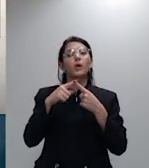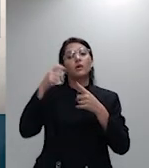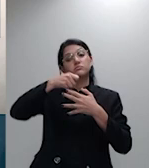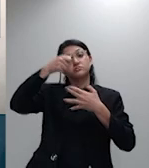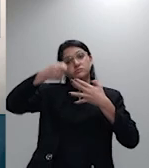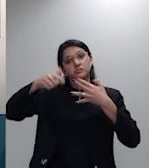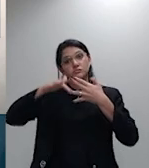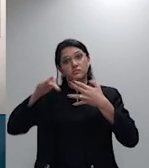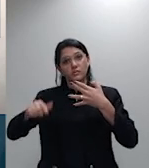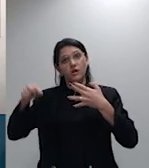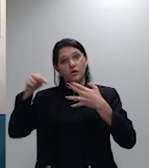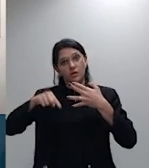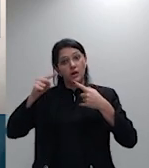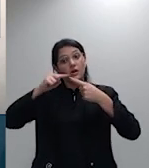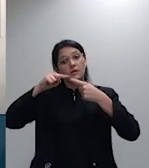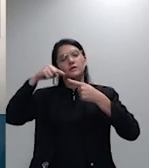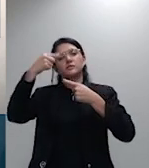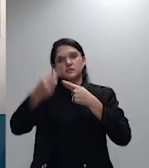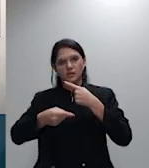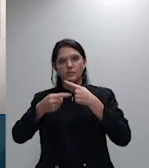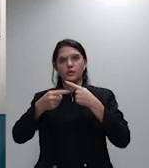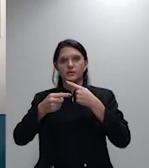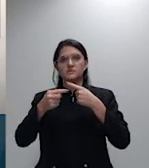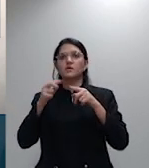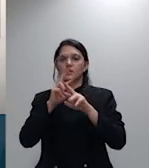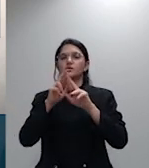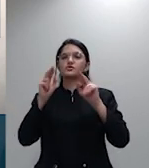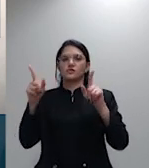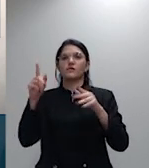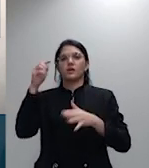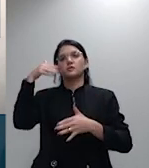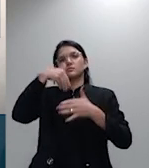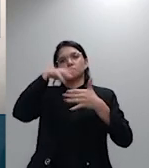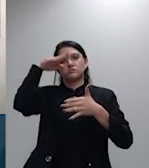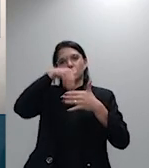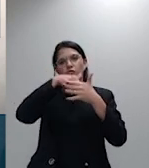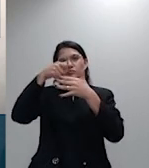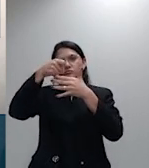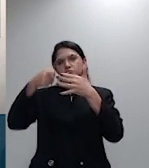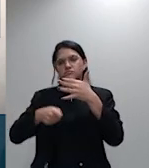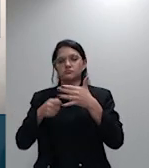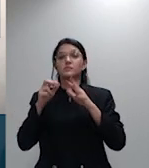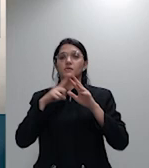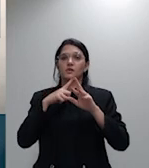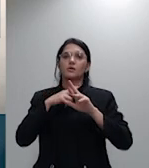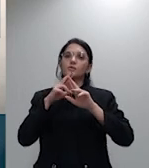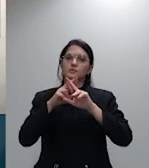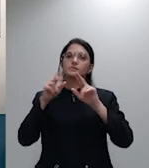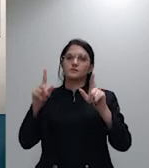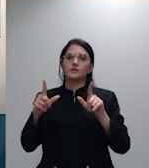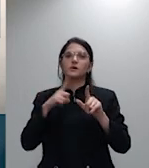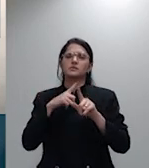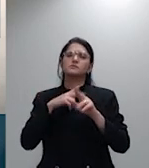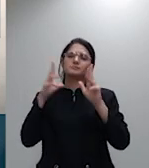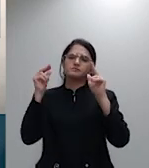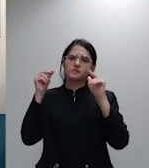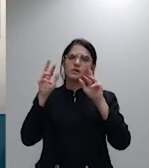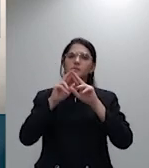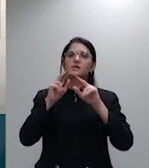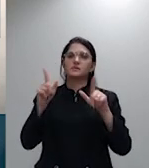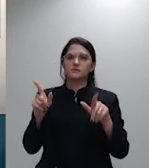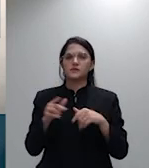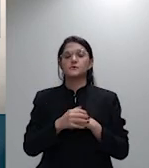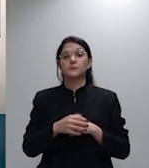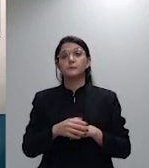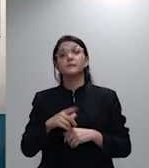sentido contrário ao acordo recindendo considerada a divergência então existente sobre o tema no particular a quarta turma do Superior Tribunal de